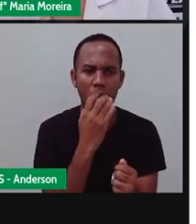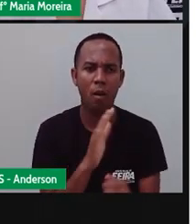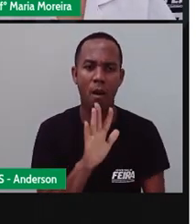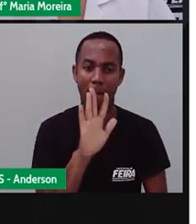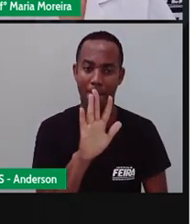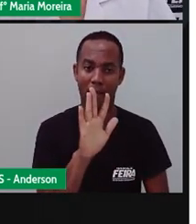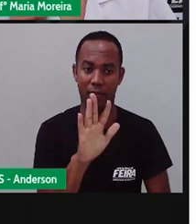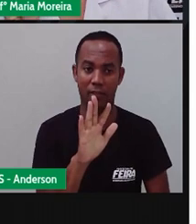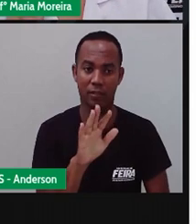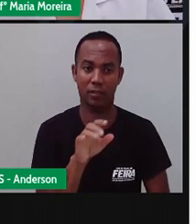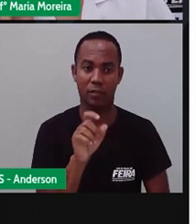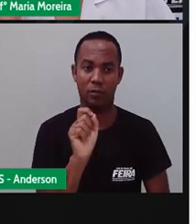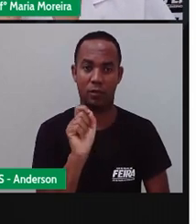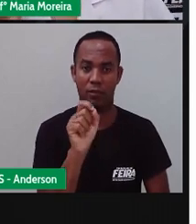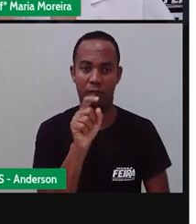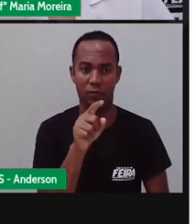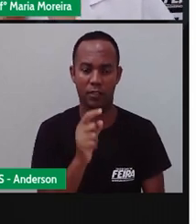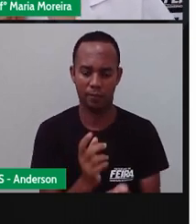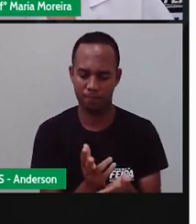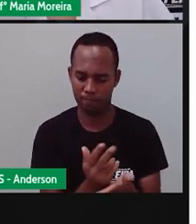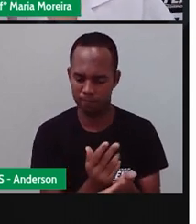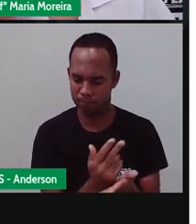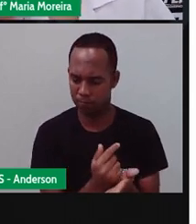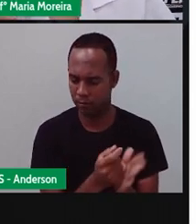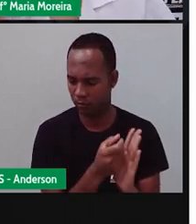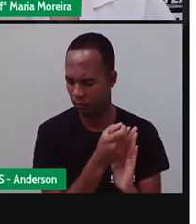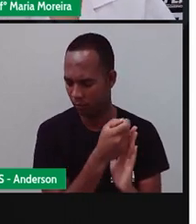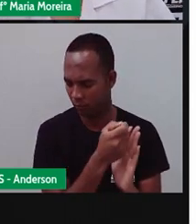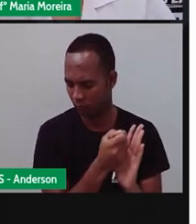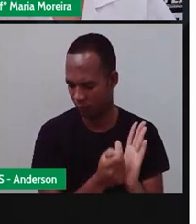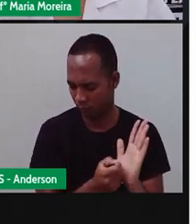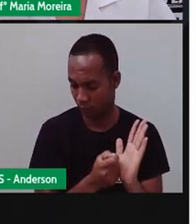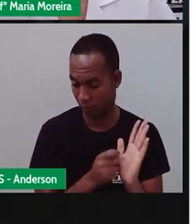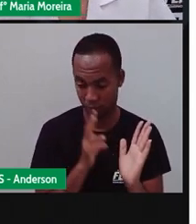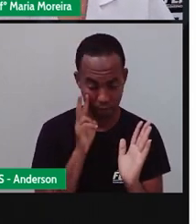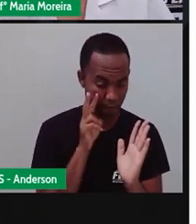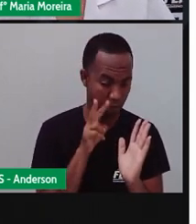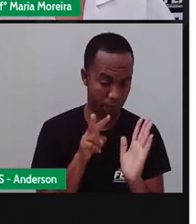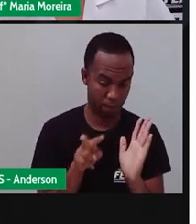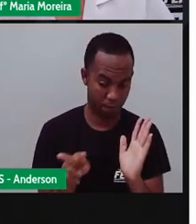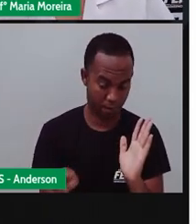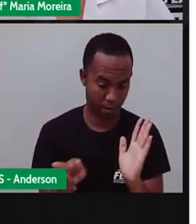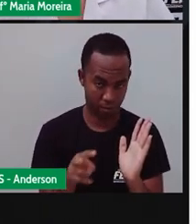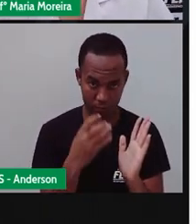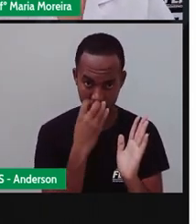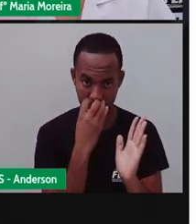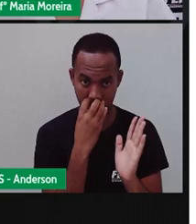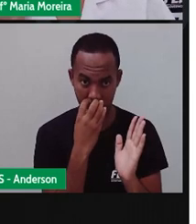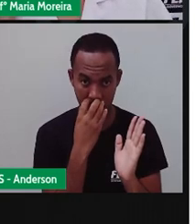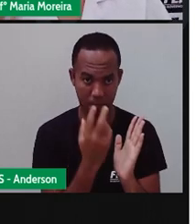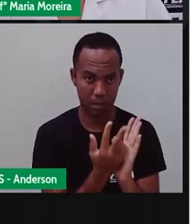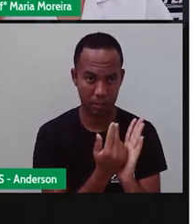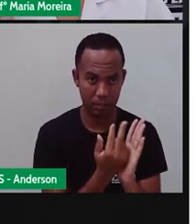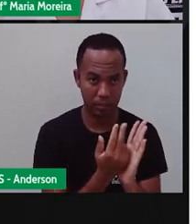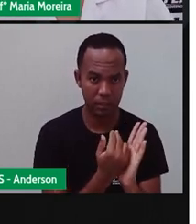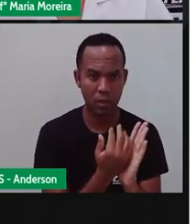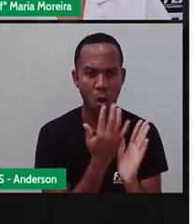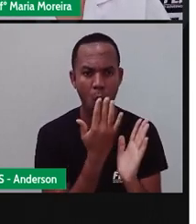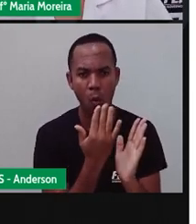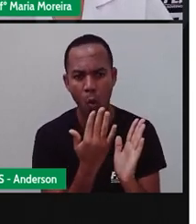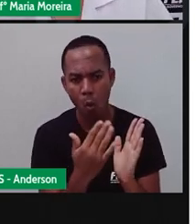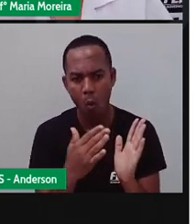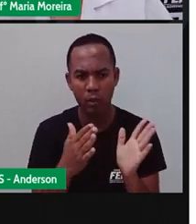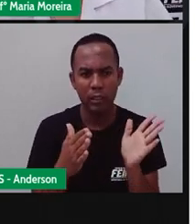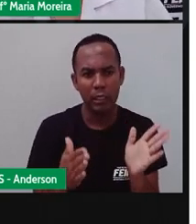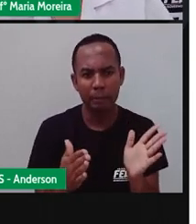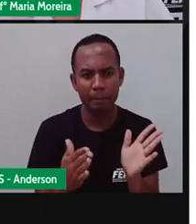desenhá-lo. Tentando reproduzir com o máximo de detalhes as características do cãozinho. Tais como a cor, o tamanho